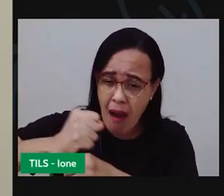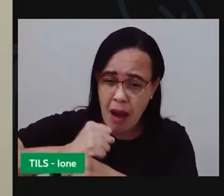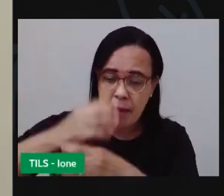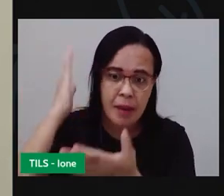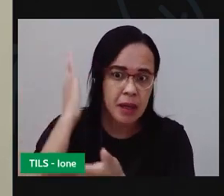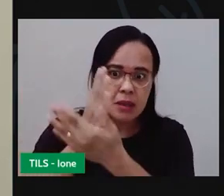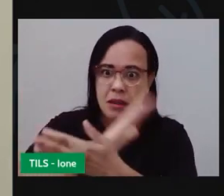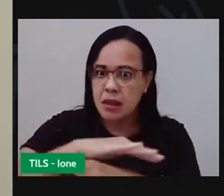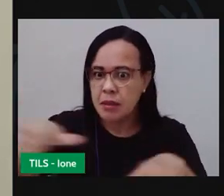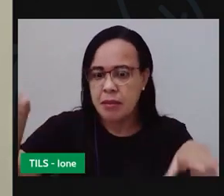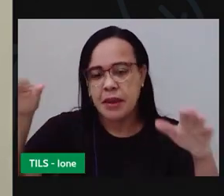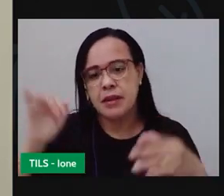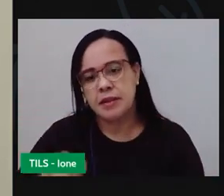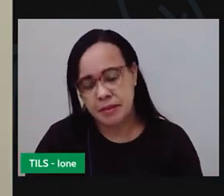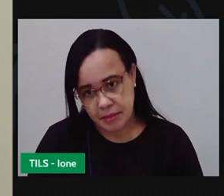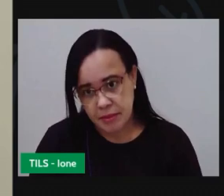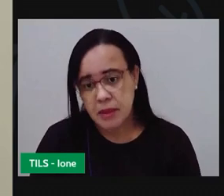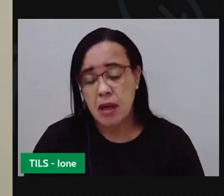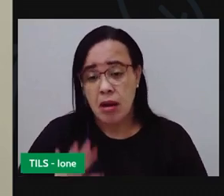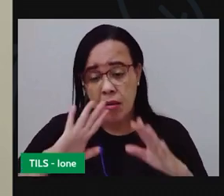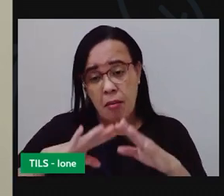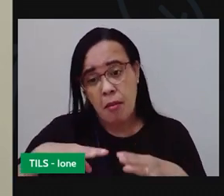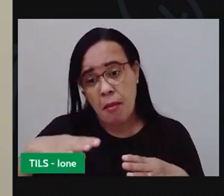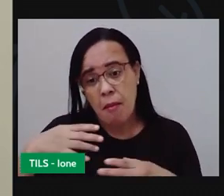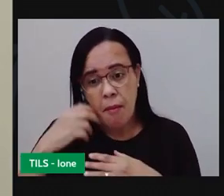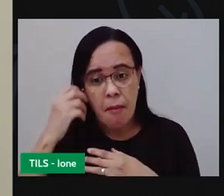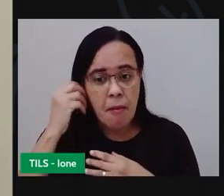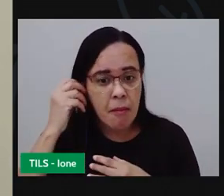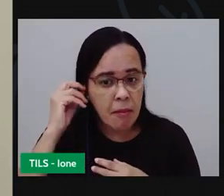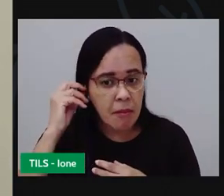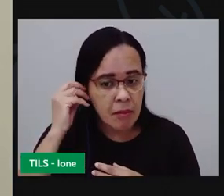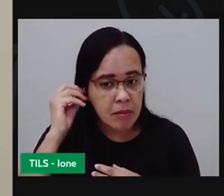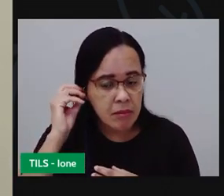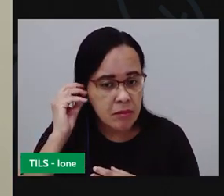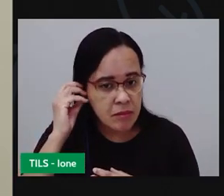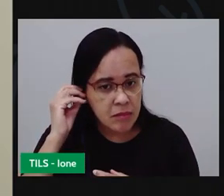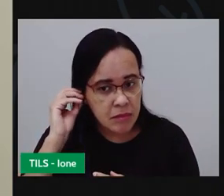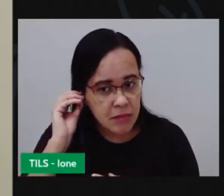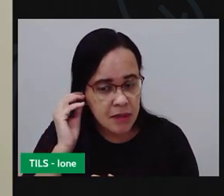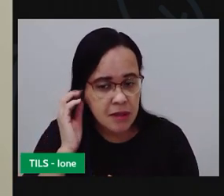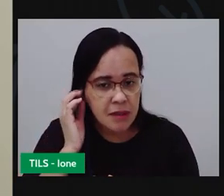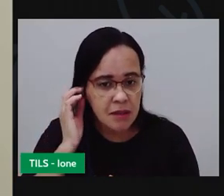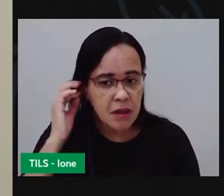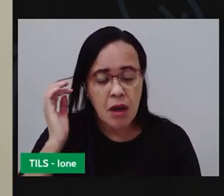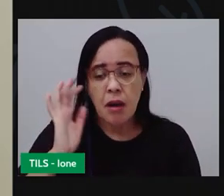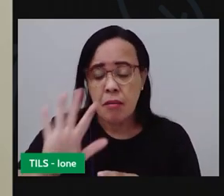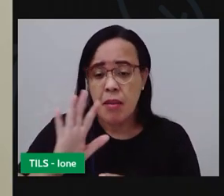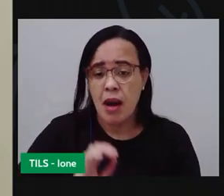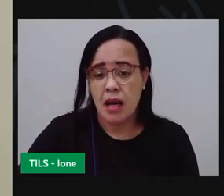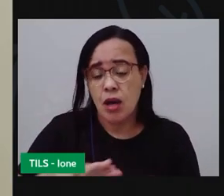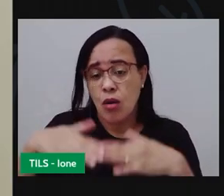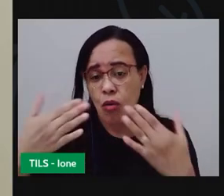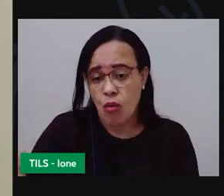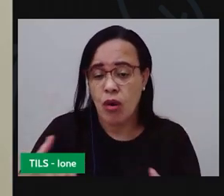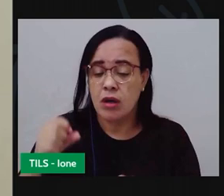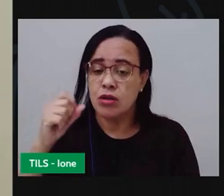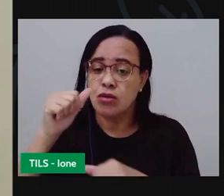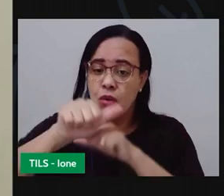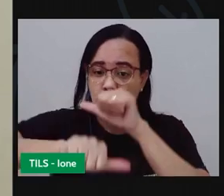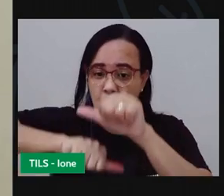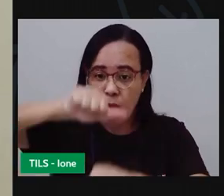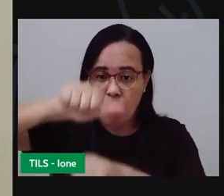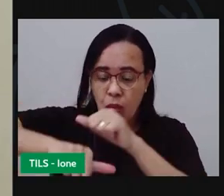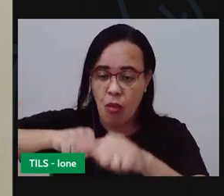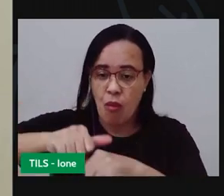quando a gente recicla, quando a gente dá uma nova uma nova função, né? Cria um outro material a